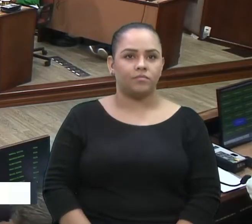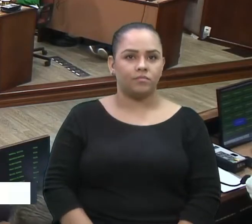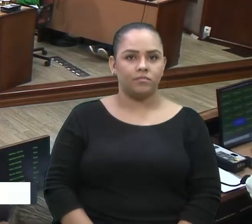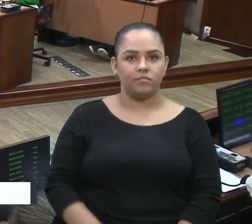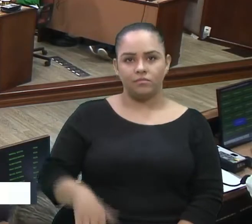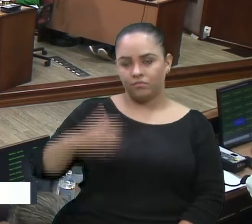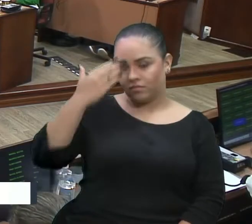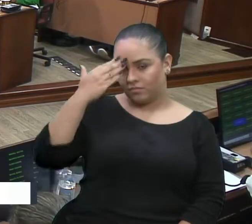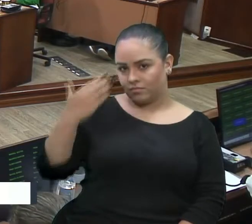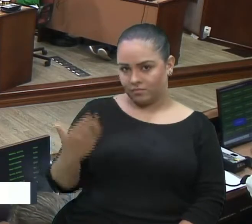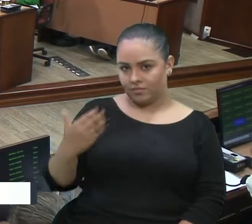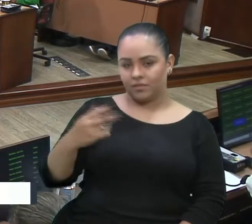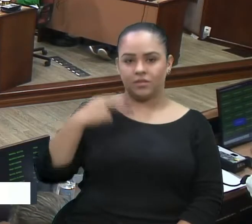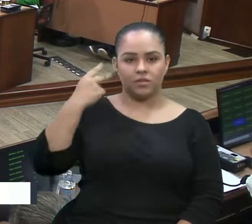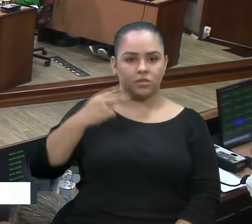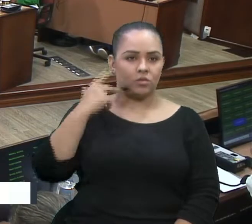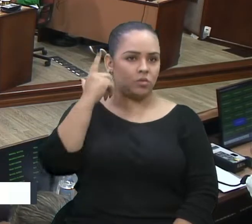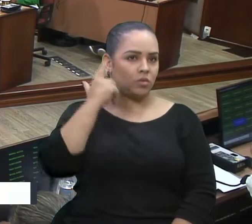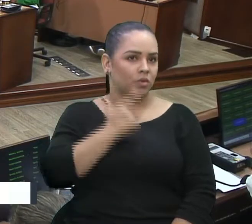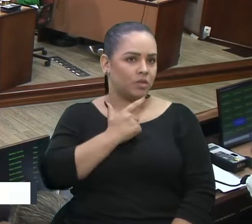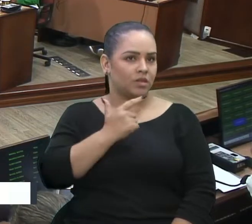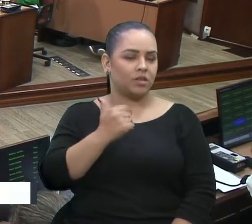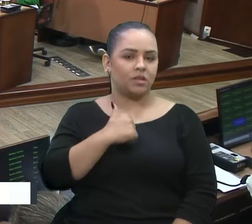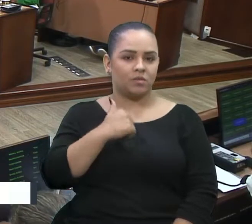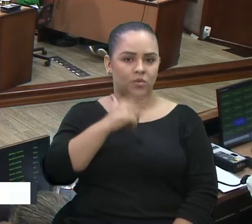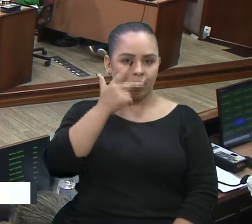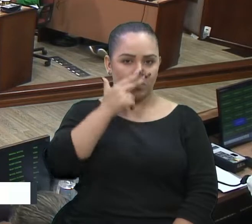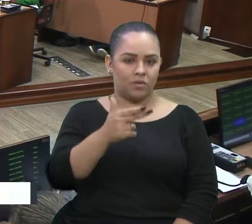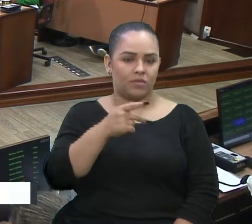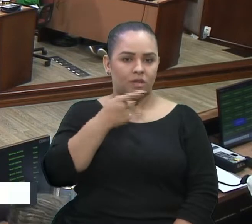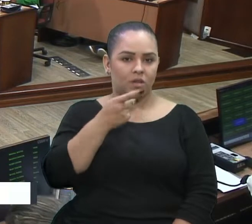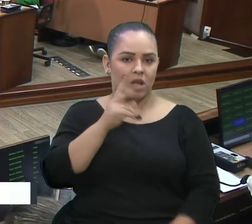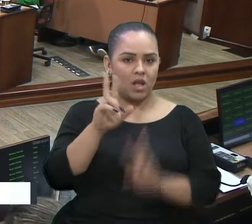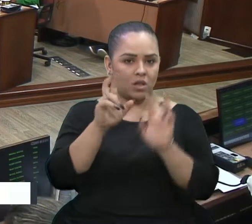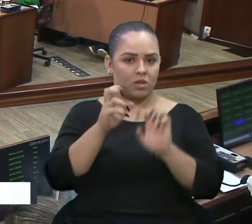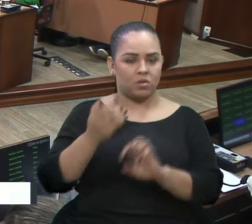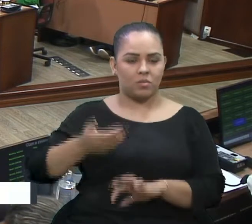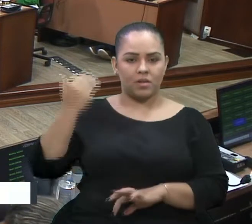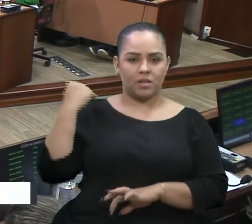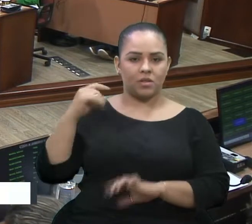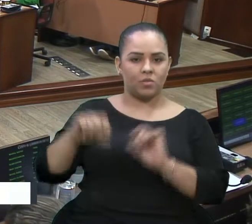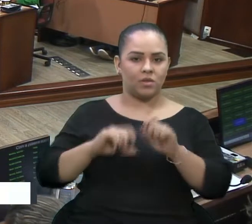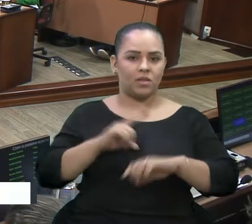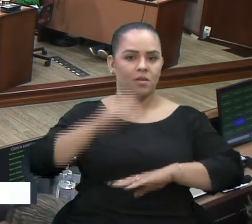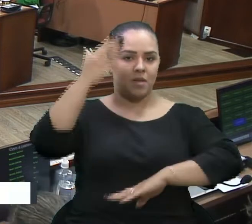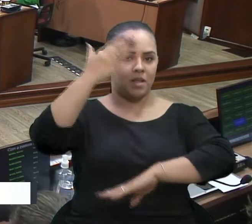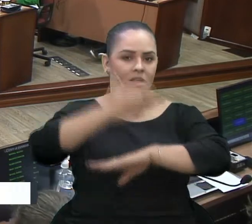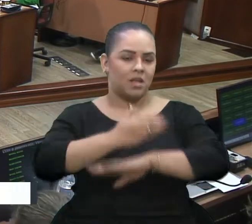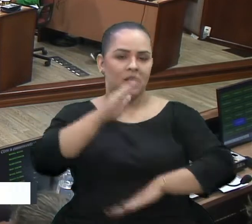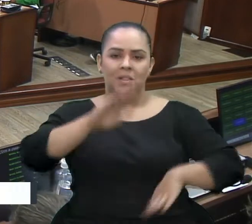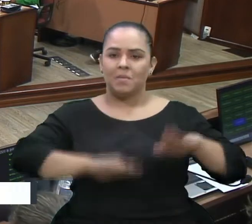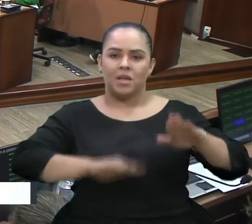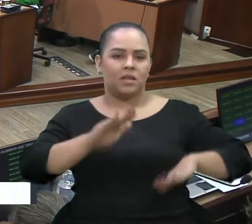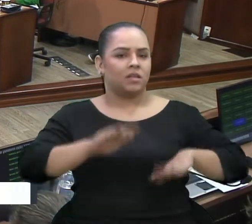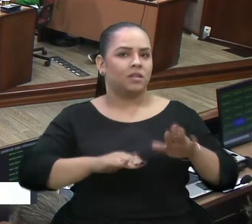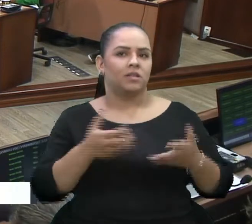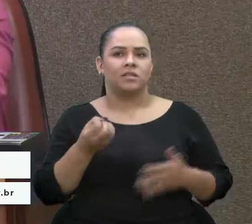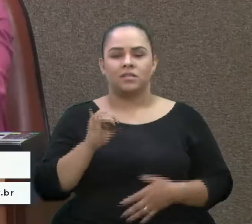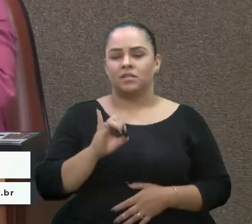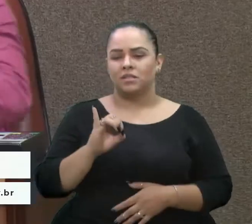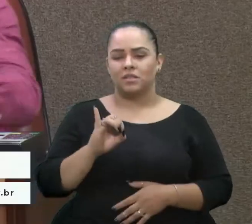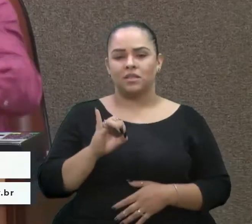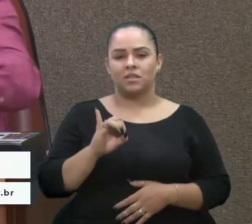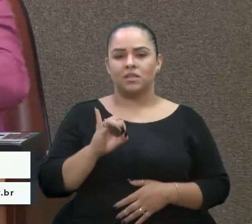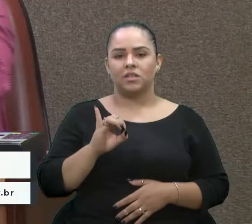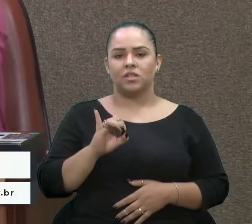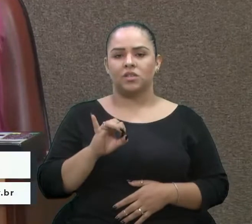parte, vereador Lucas. Entrar no gancho ali do assunto passado, em relação aos pedágios, independente de quem está à frente